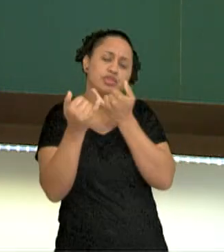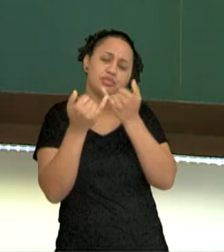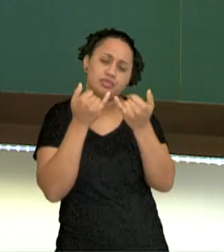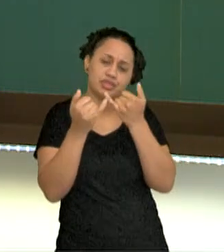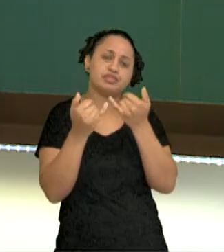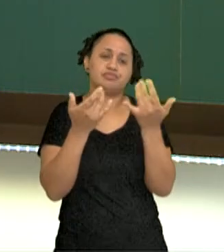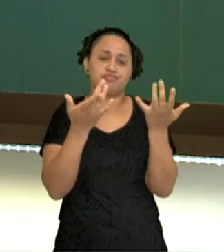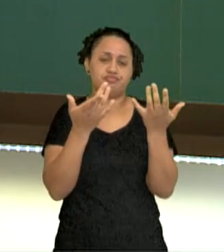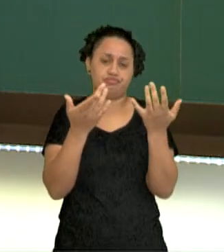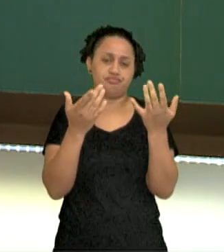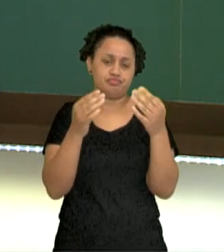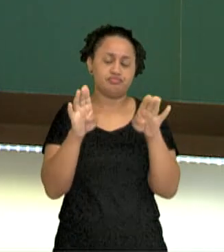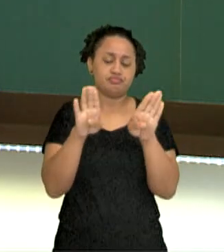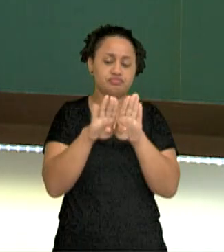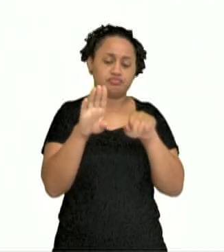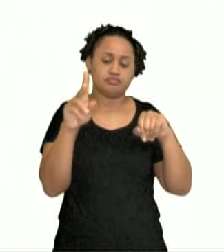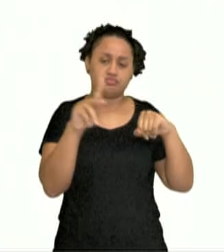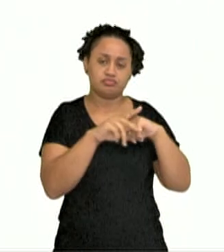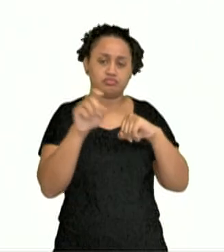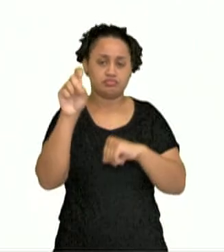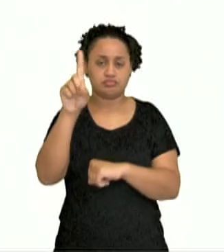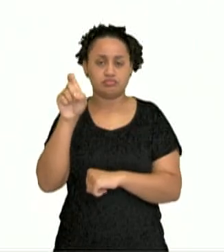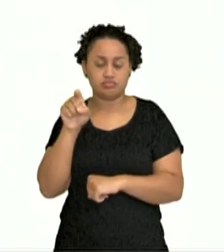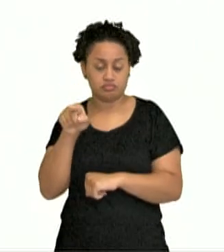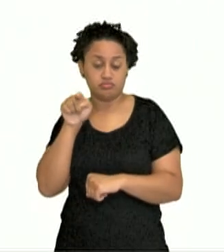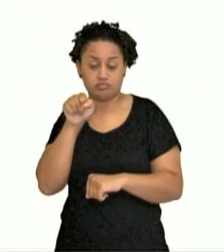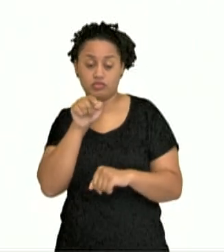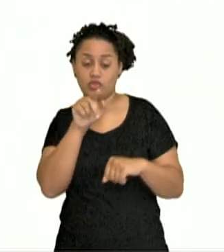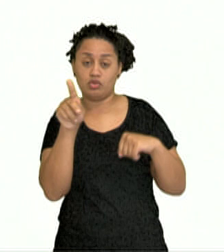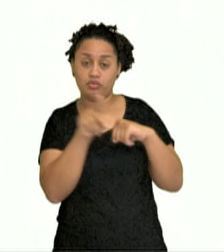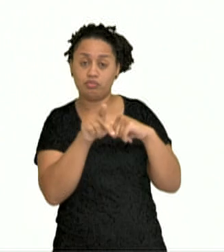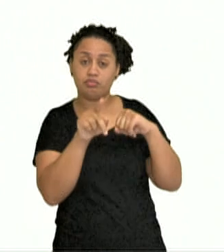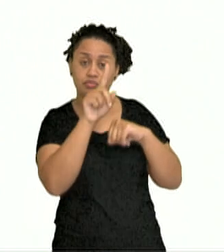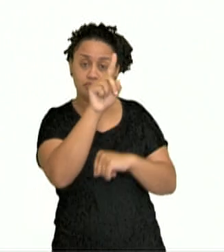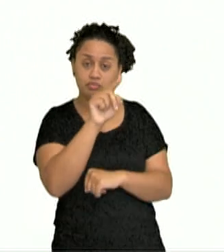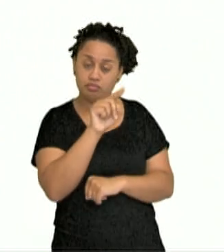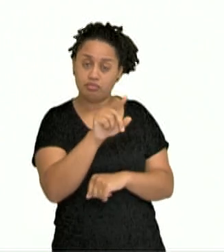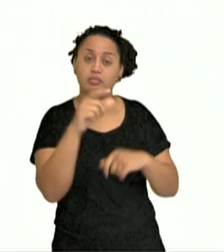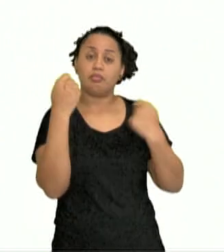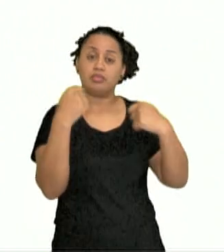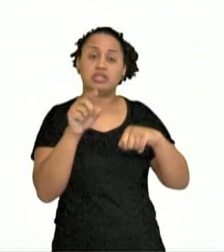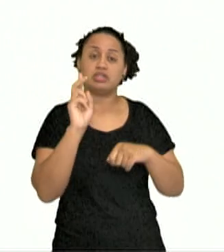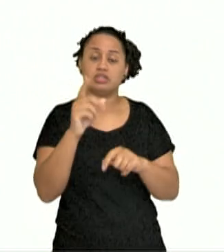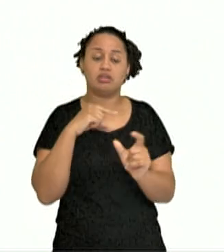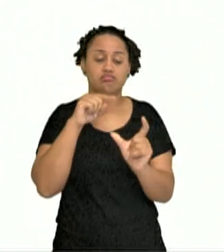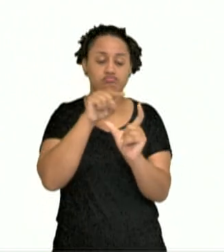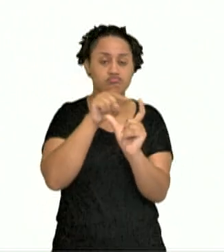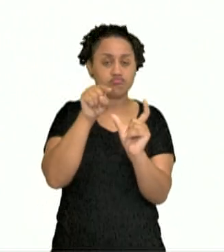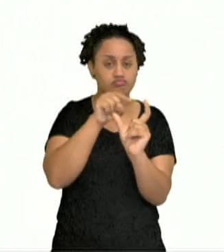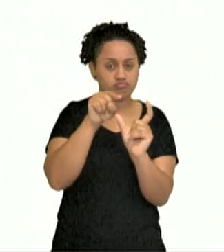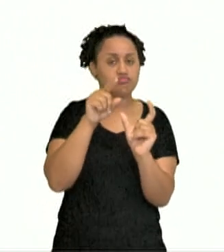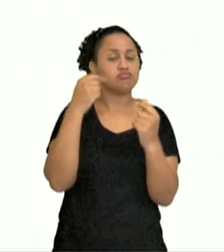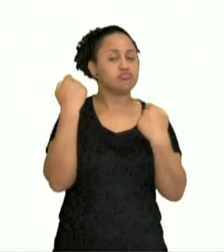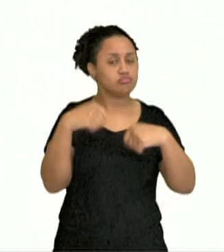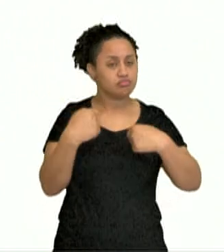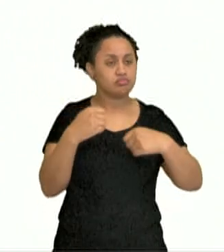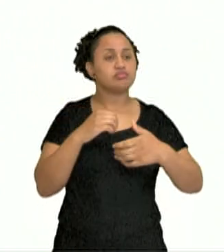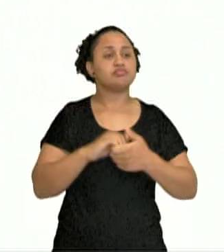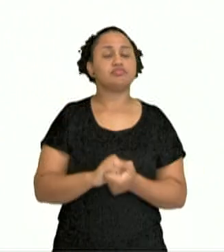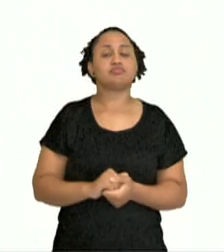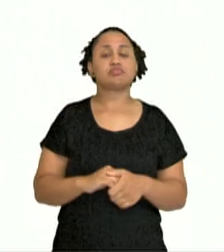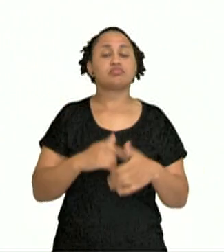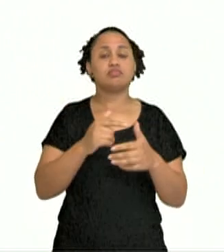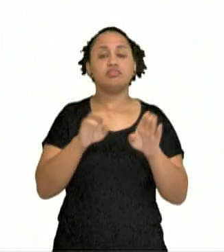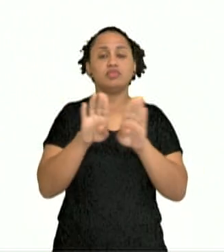Assim como os interrogativos, os exclamativos levam sempre tilde. Assim como os interrogativos,